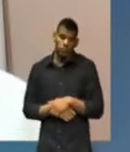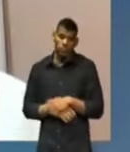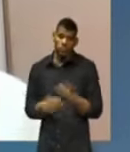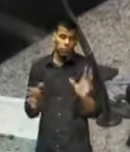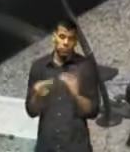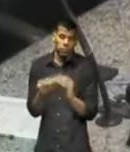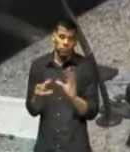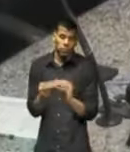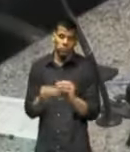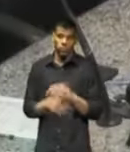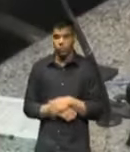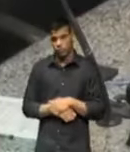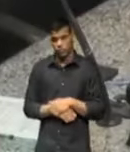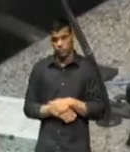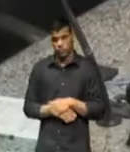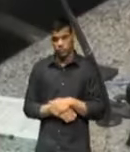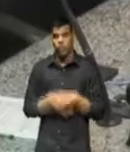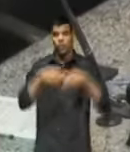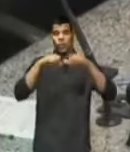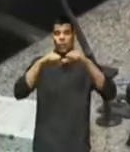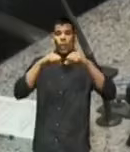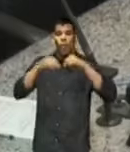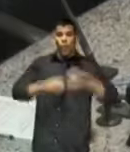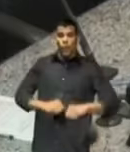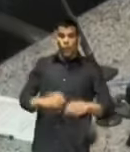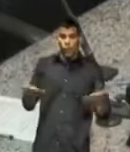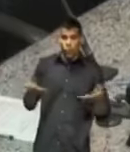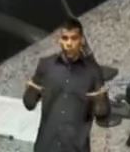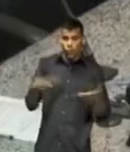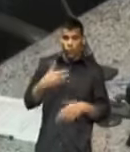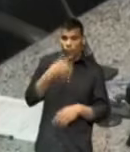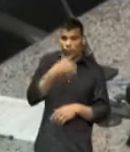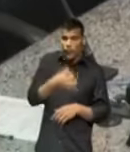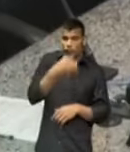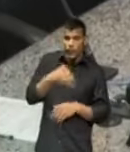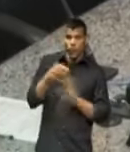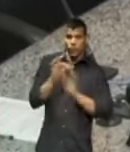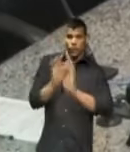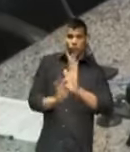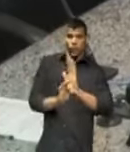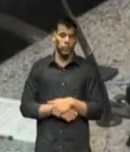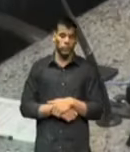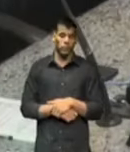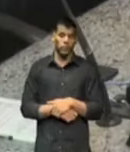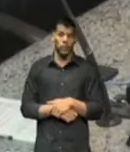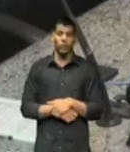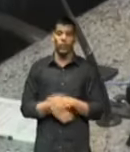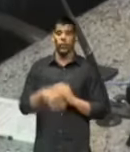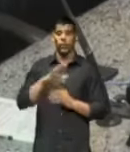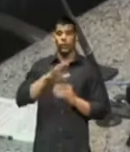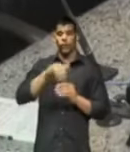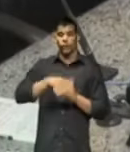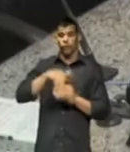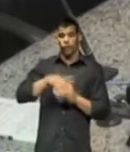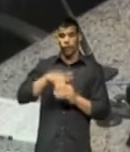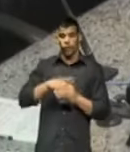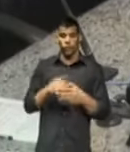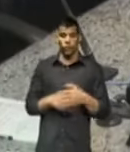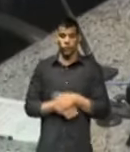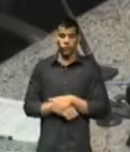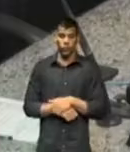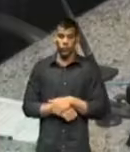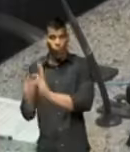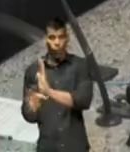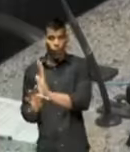Obrigado, deputado Renato. Continua em discussão os pareceres à mensagem e às emendas. Em votação, os que são